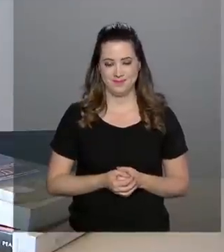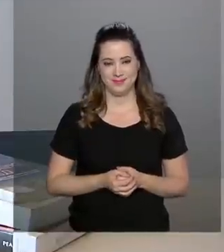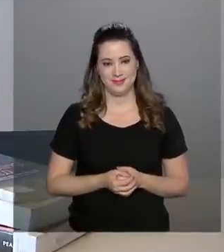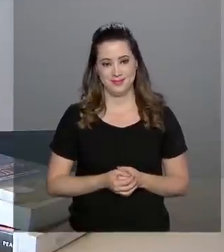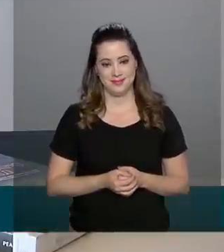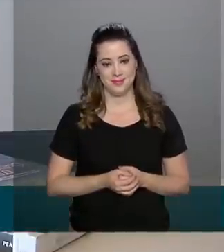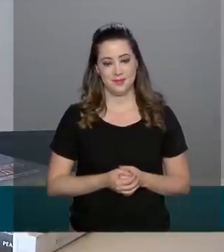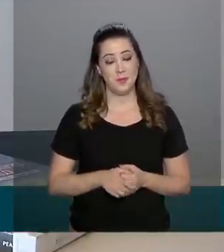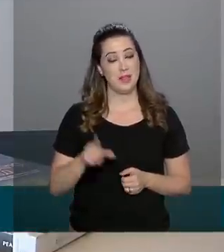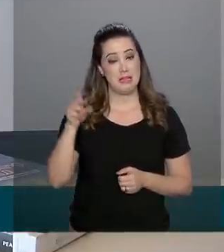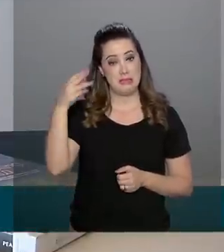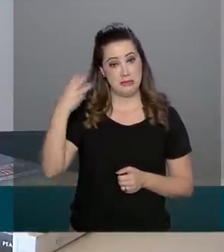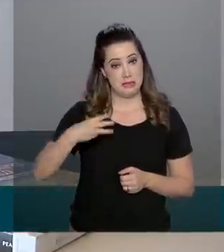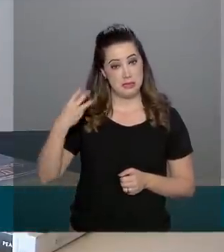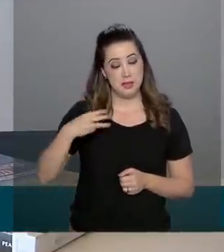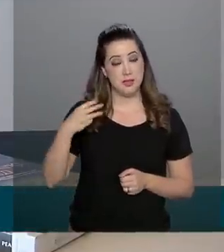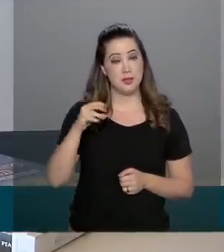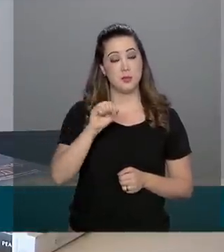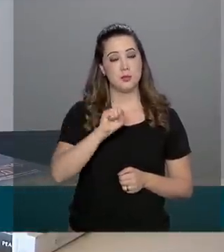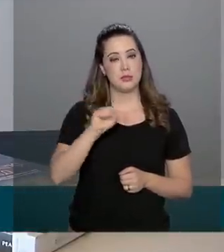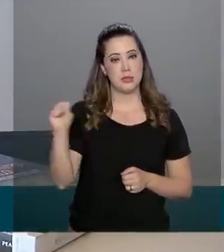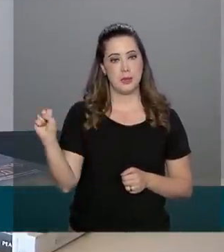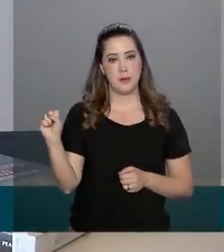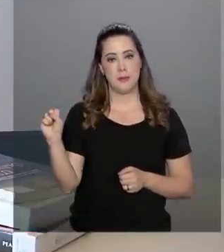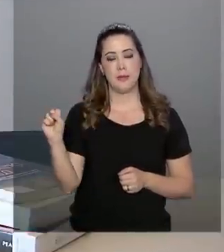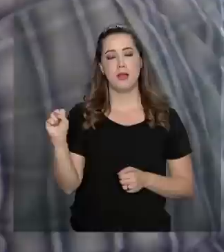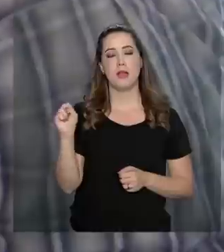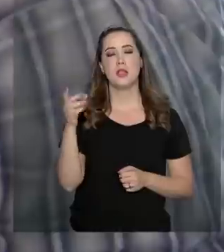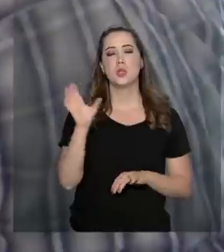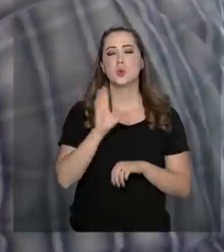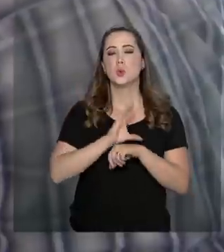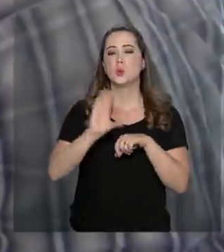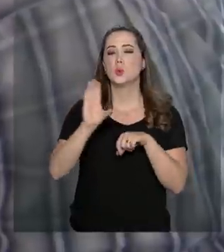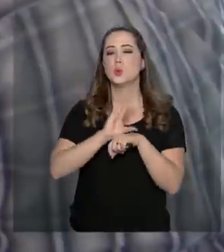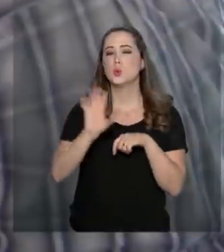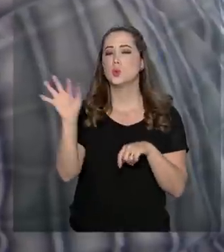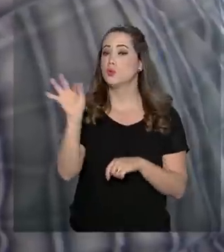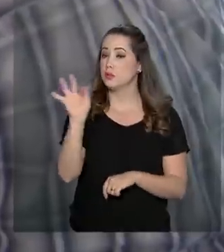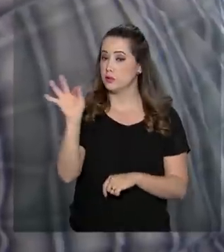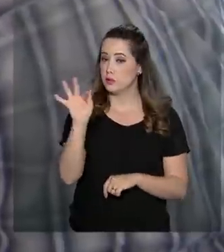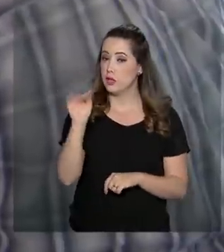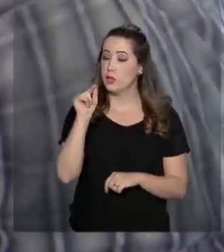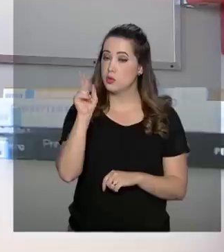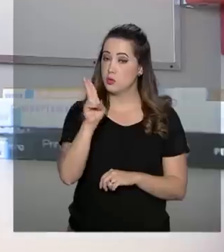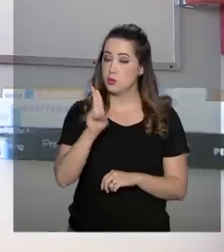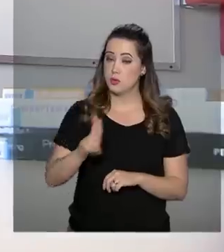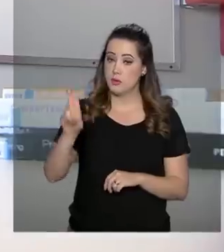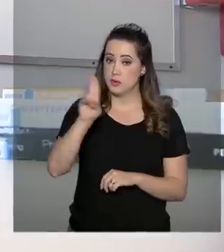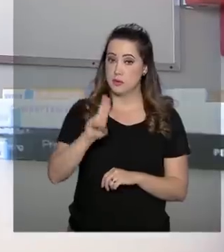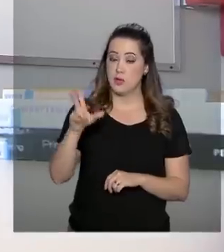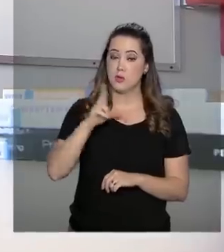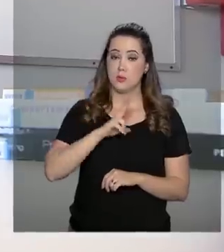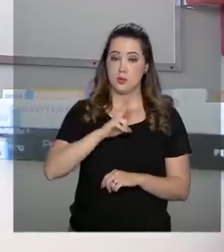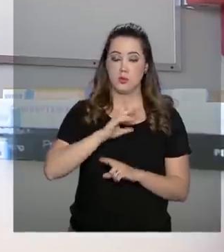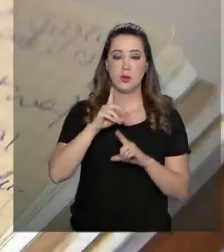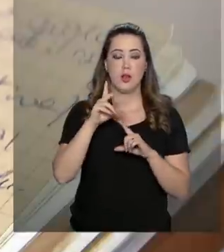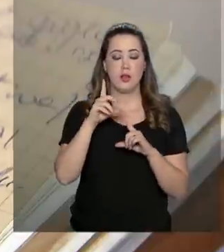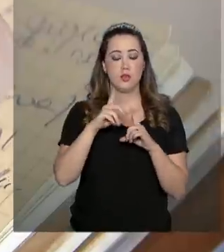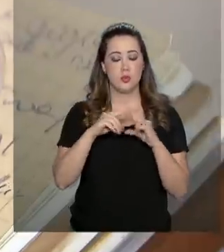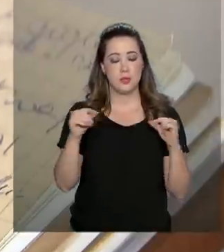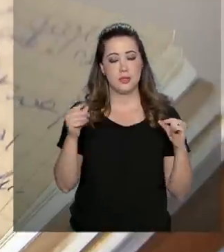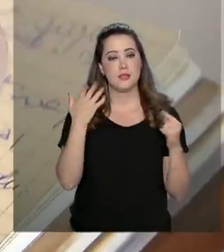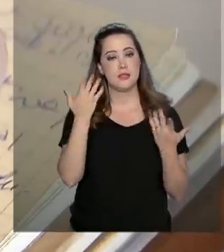Heitor está no terceiro semestre de publicidade e propaganda de uma universidade particular de Brasília. Ele conseguiu uma vaga pelo programa